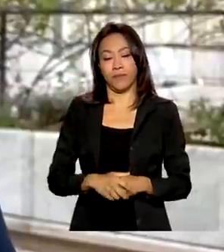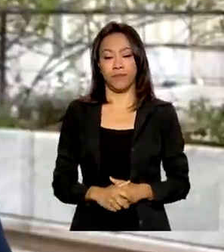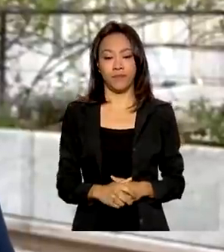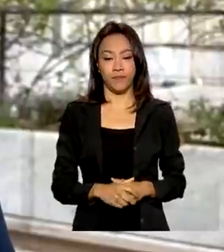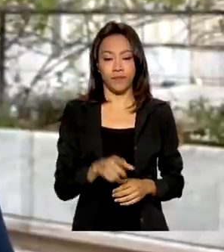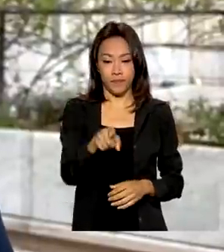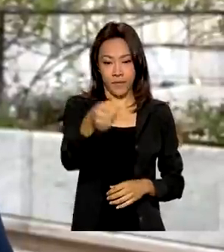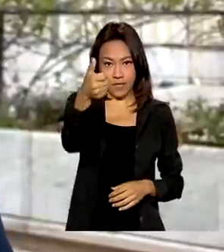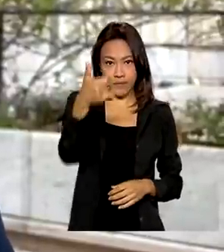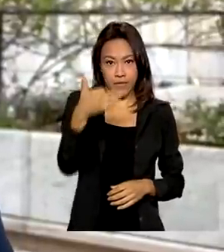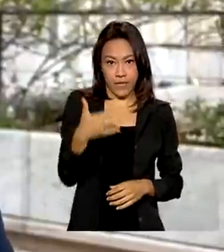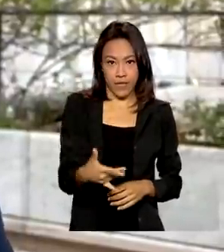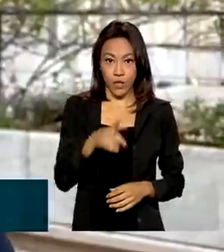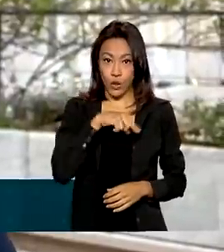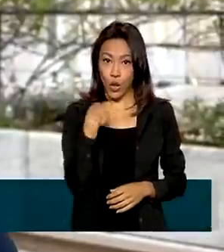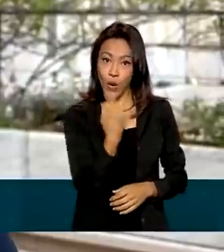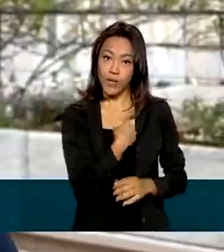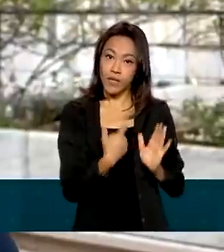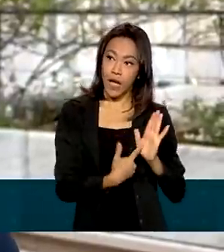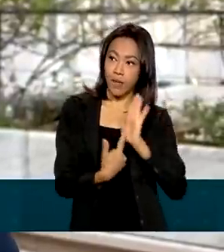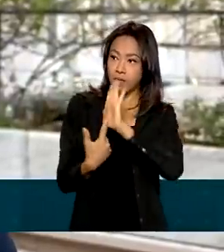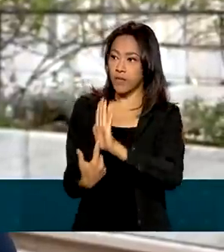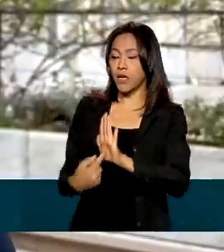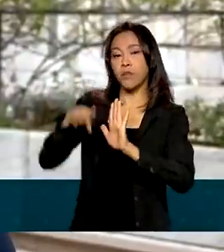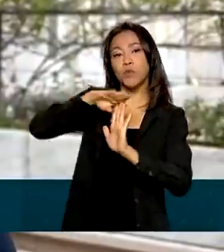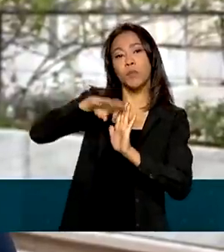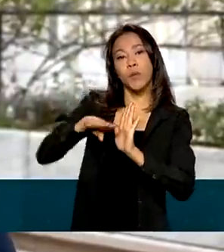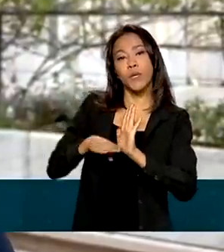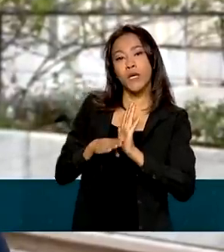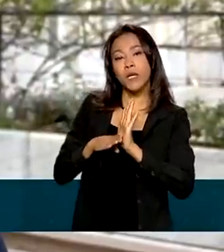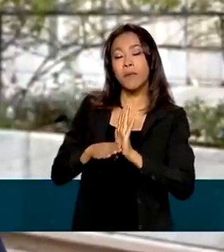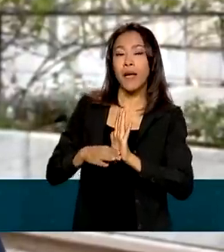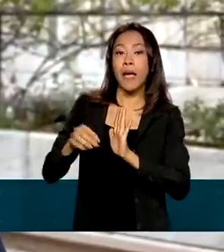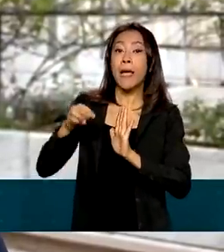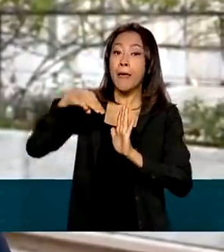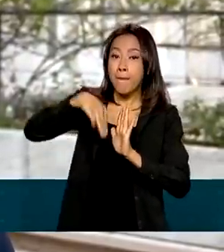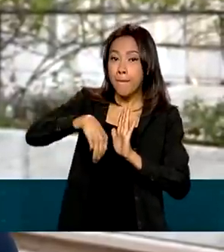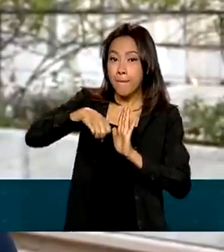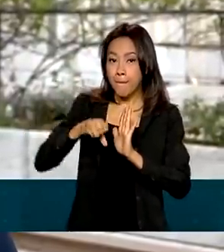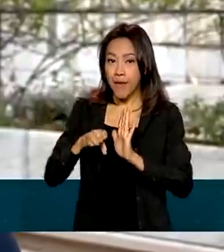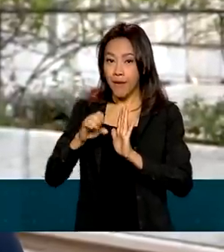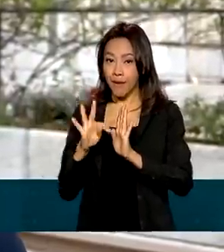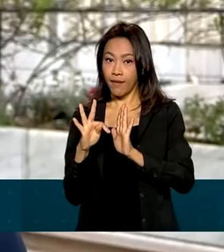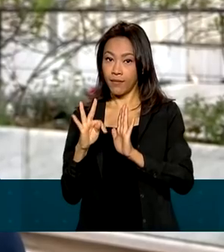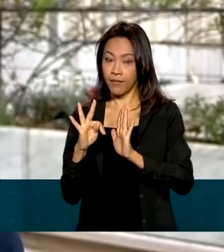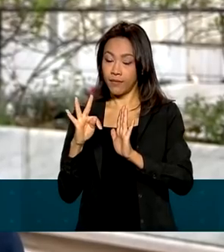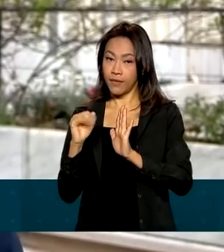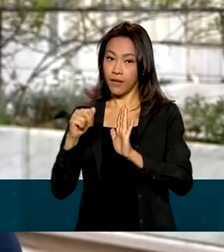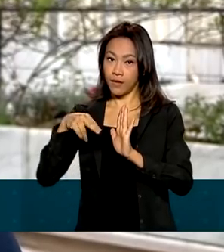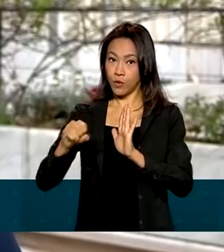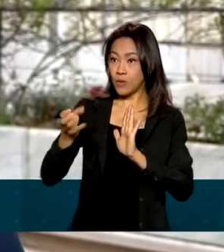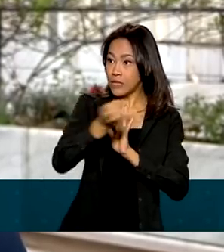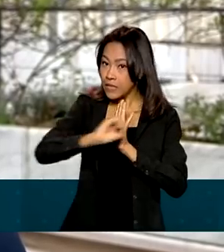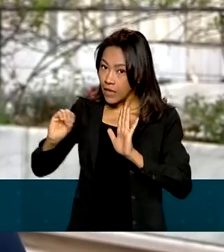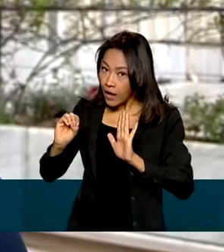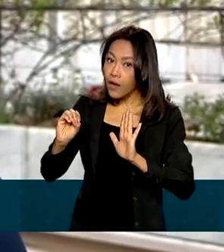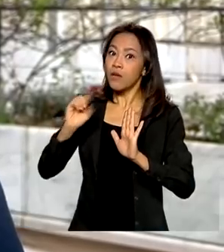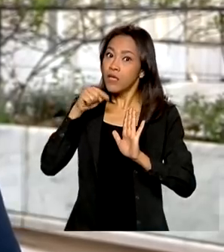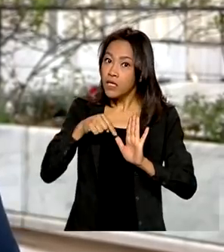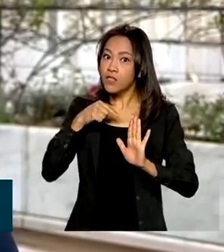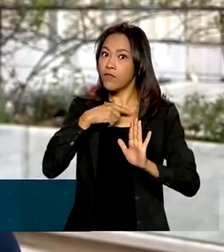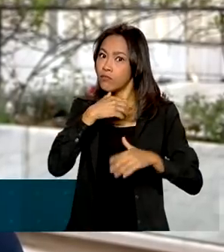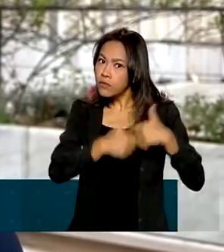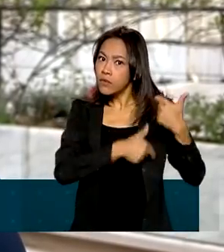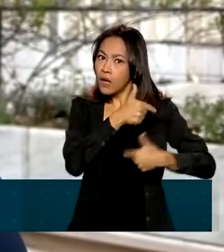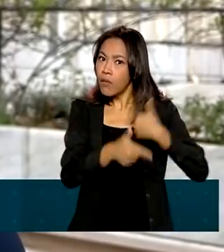Nós aqui apresentamos o programa Metano Zero, que vai reduzir as emissões de metano. Isso foi um movimento, após quatro meses